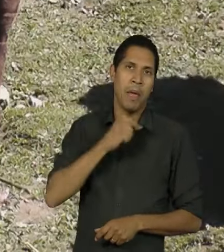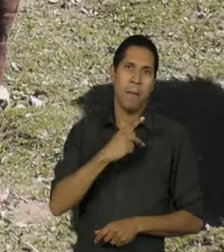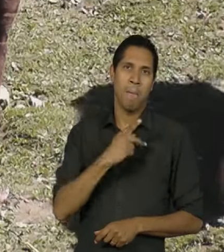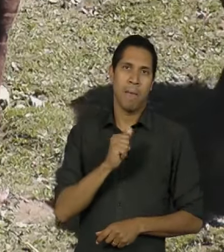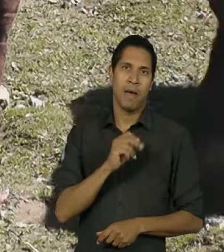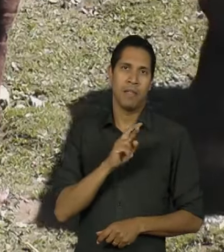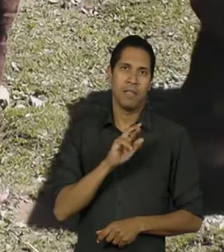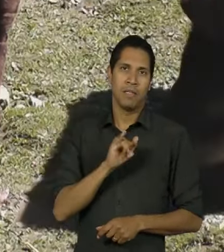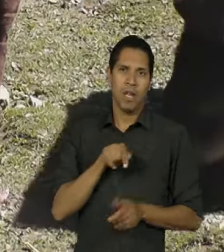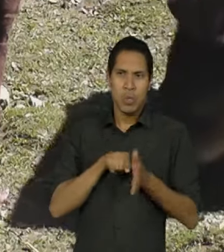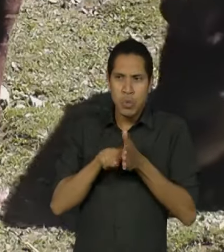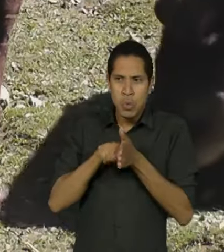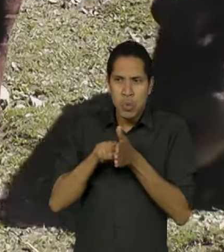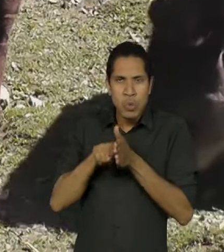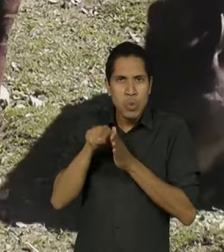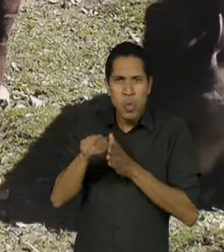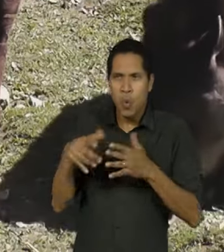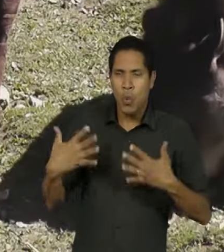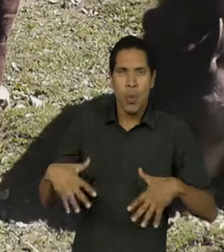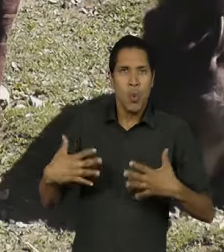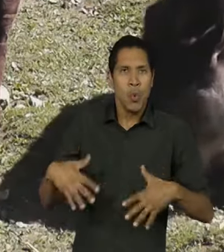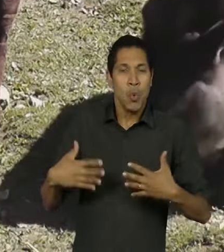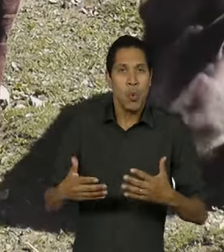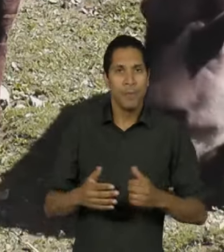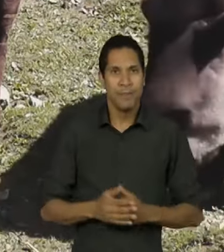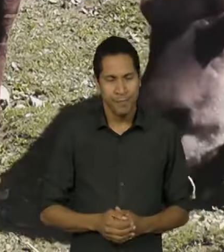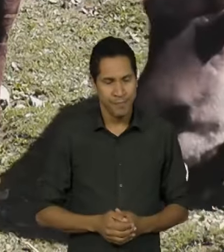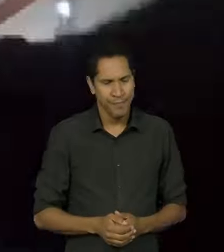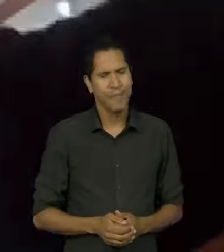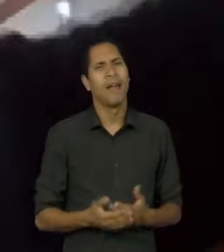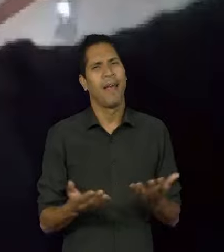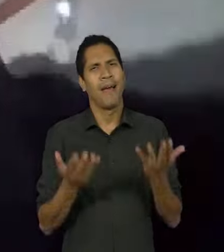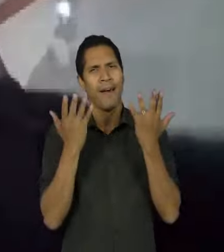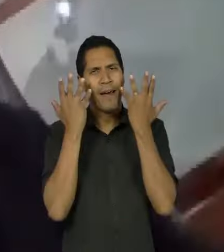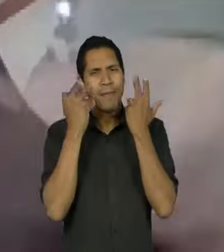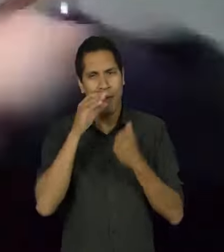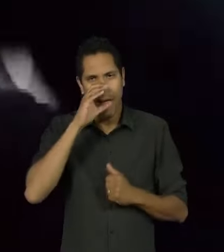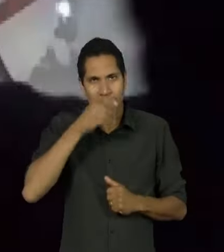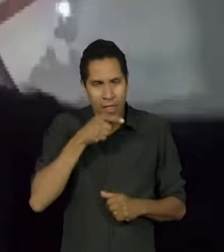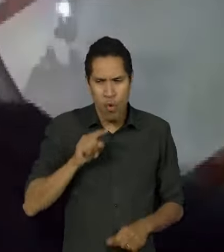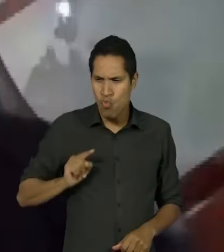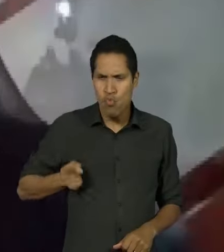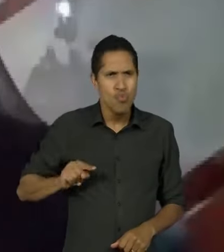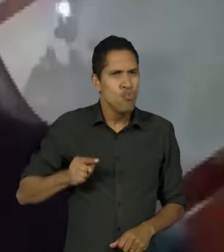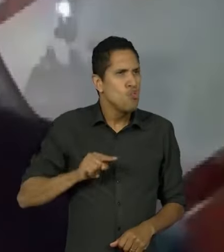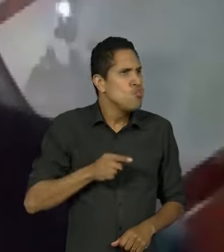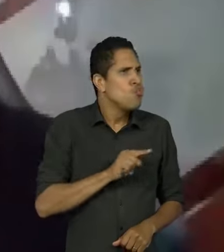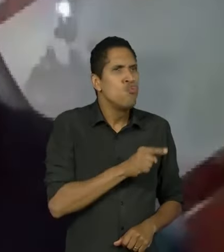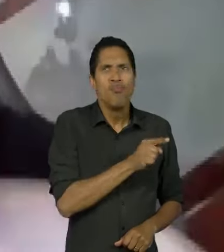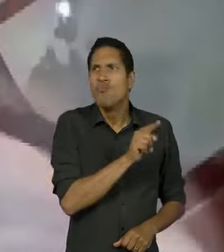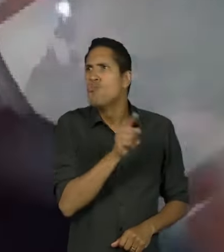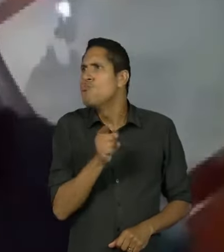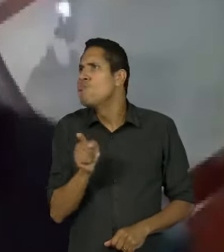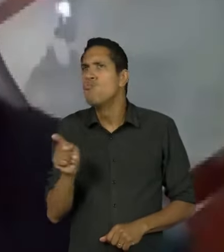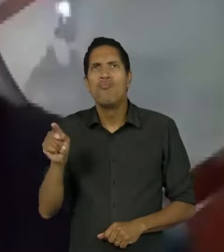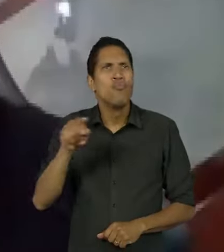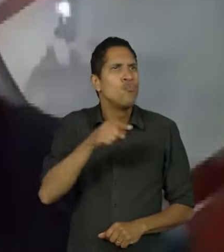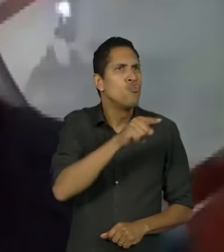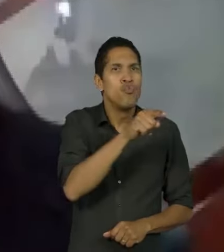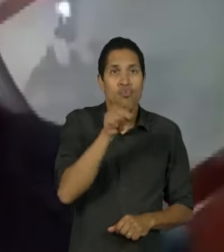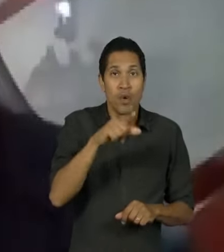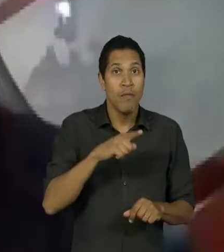É um animal que percorre grandes distâncias Ela sai por essa enorme área de uso